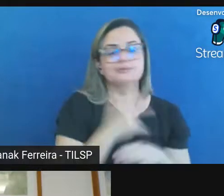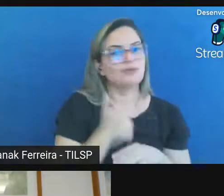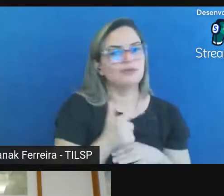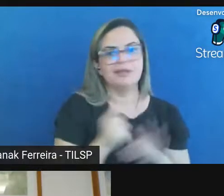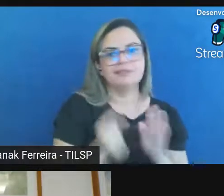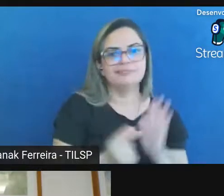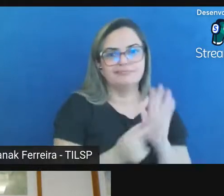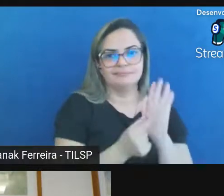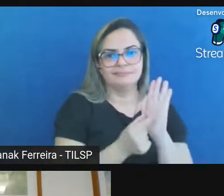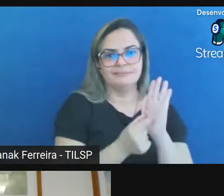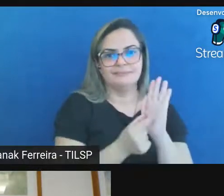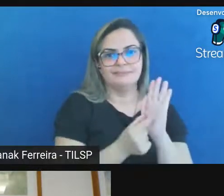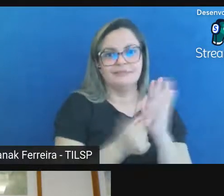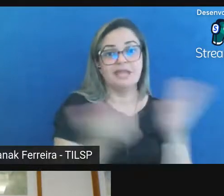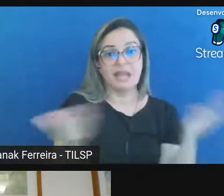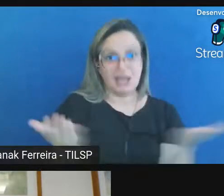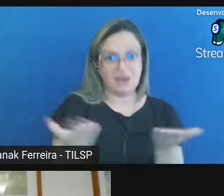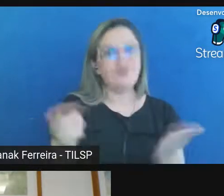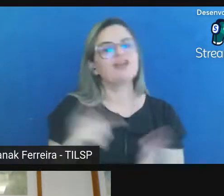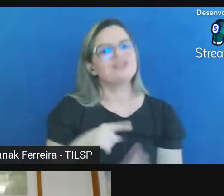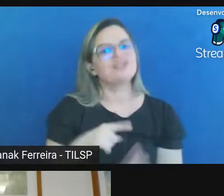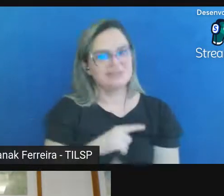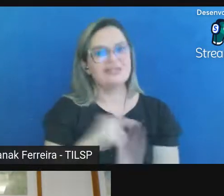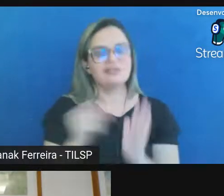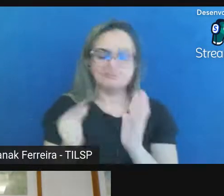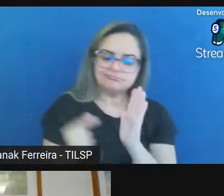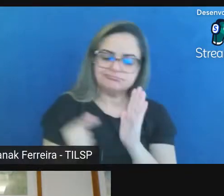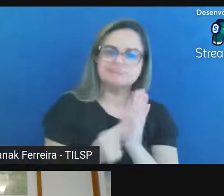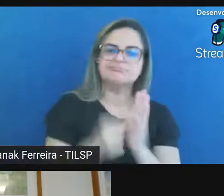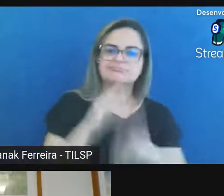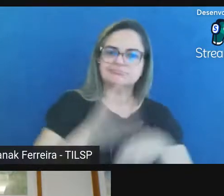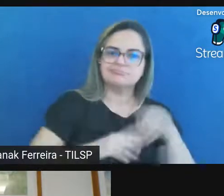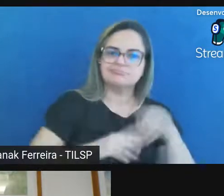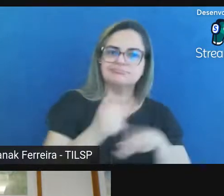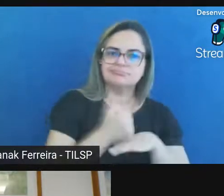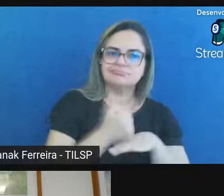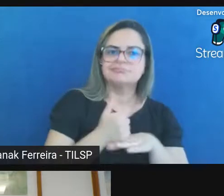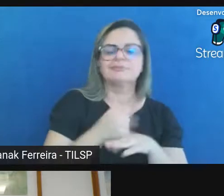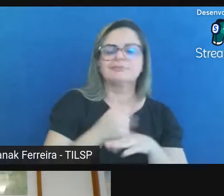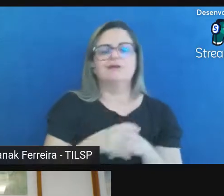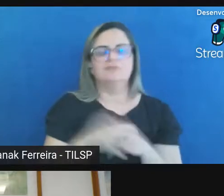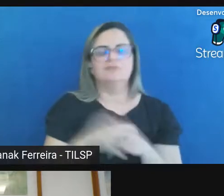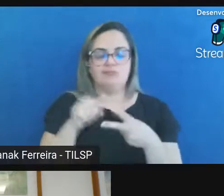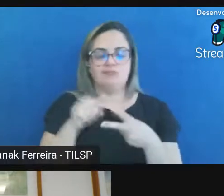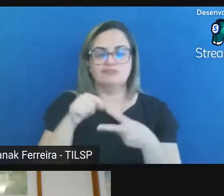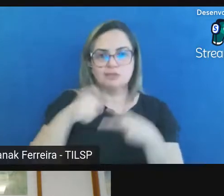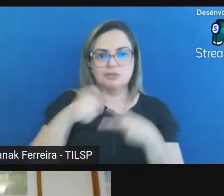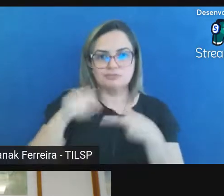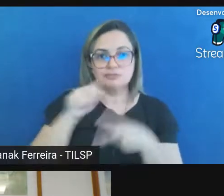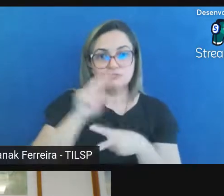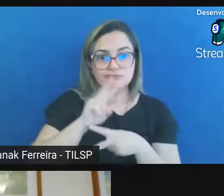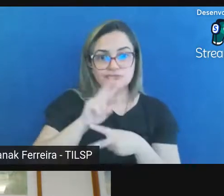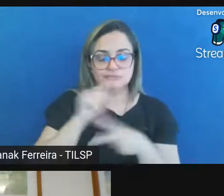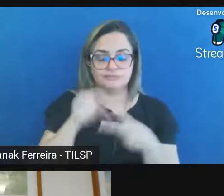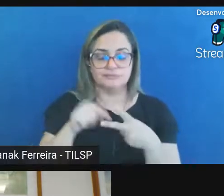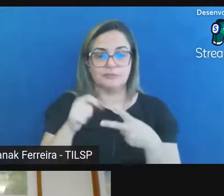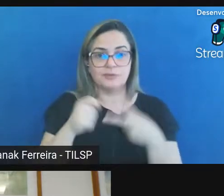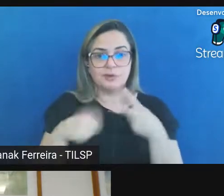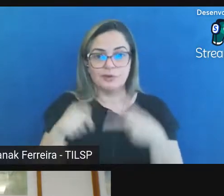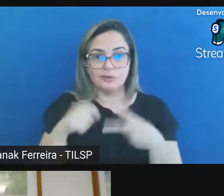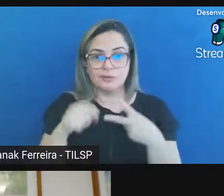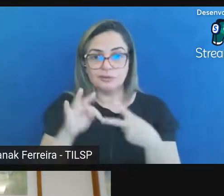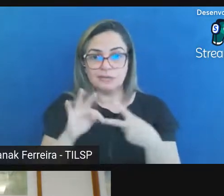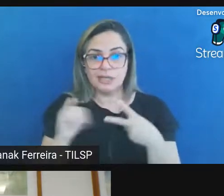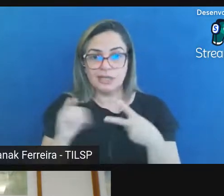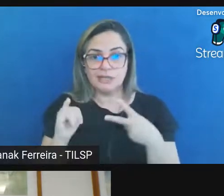agora a gente tem o software o arquivemática por exemplo ele tem o administrador de preservação e ele tem o administrador de TI com